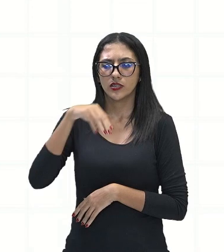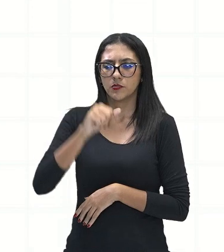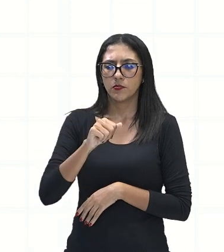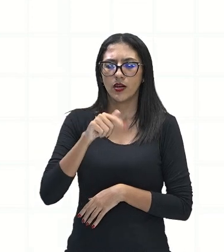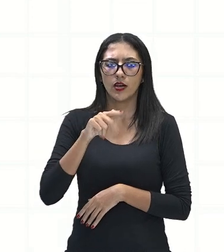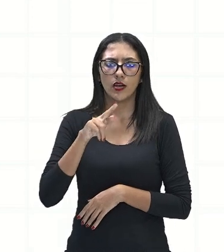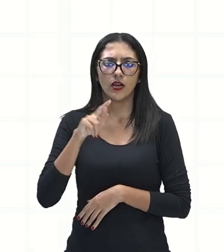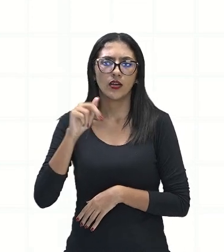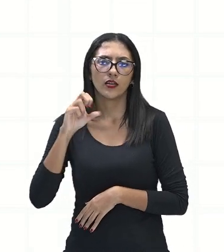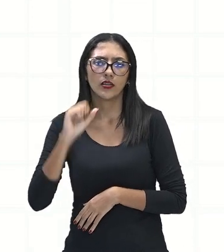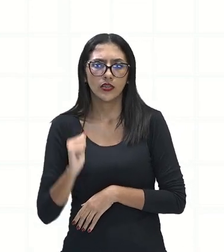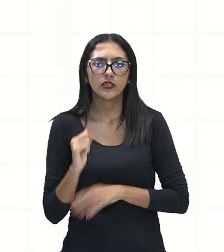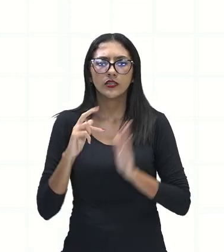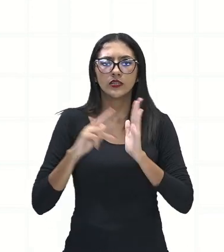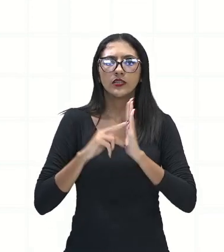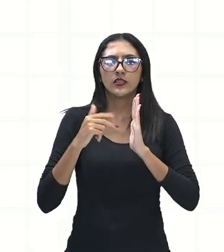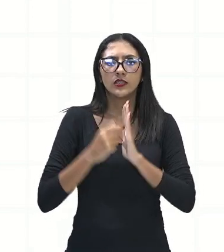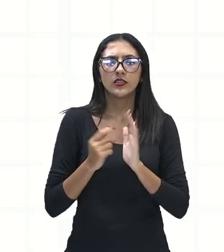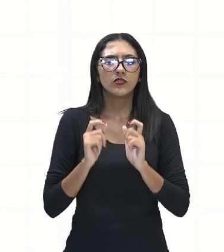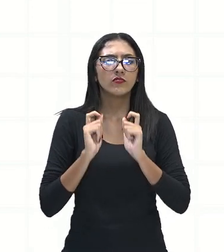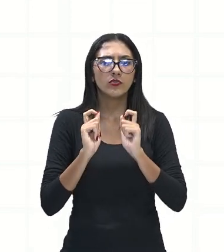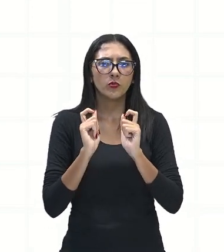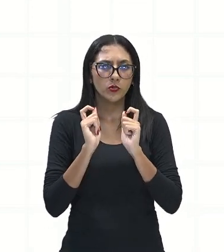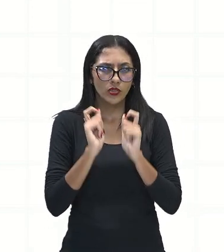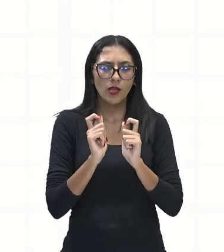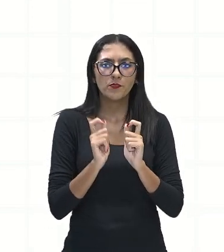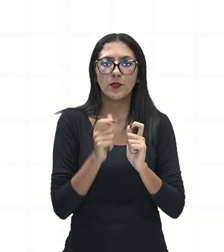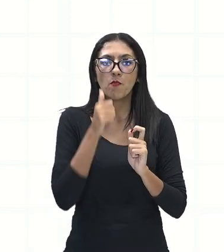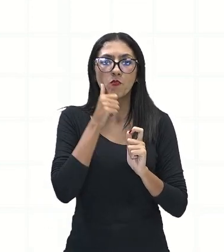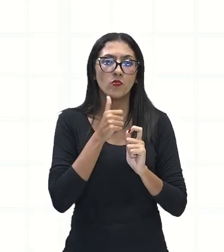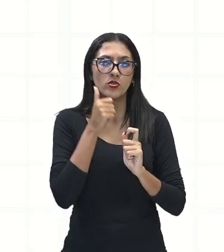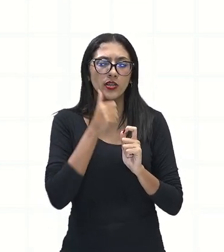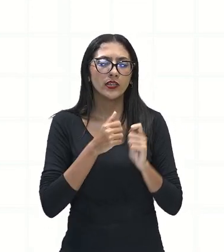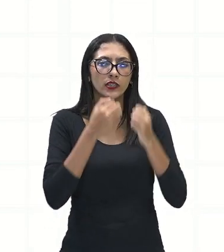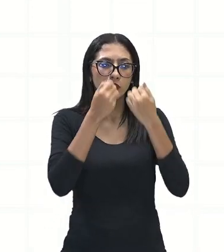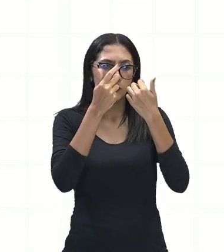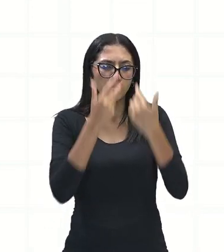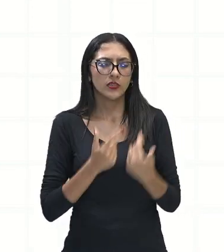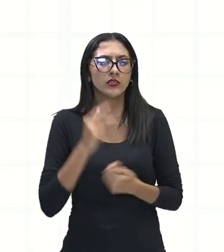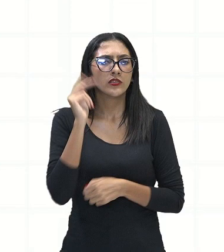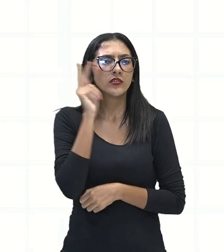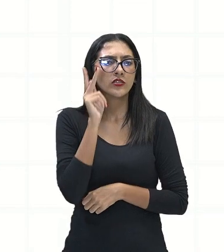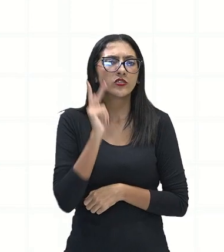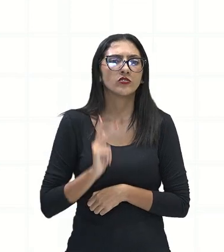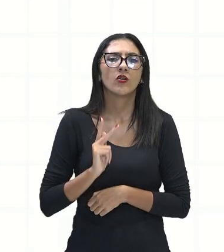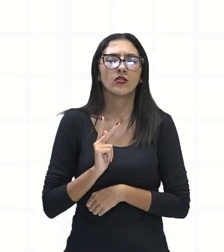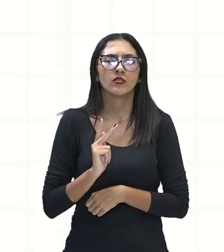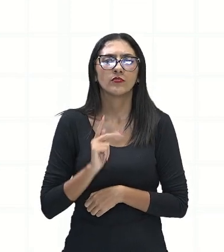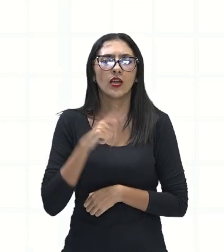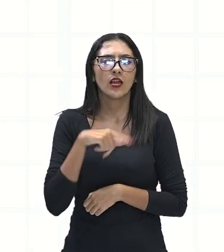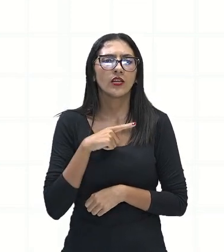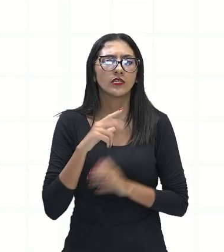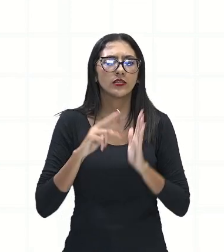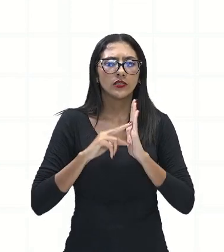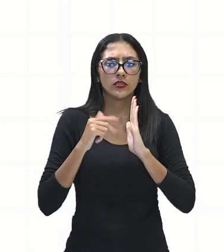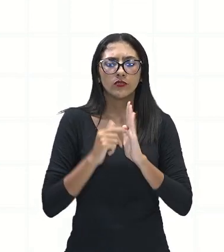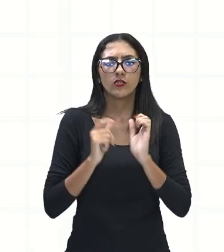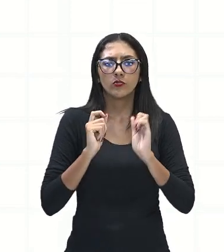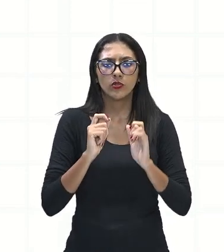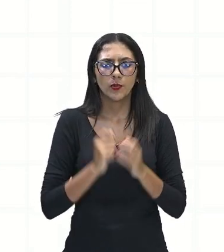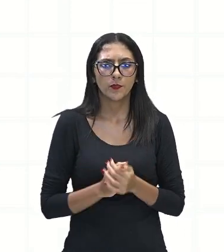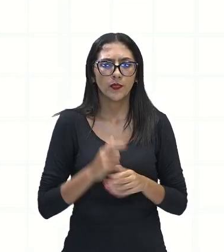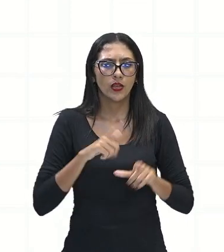narradora é o personagem da história lá, que está contando a história dela, né? Será que é o fato de ela comprar